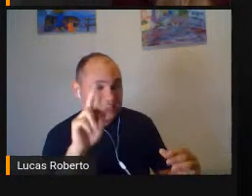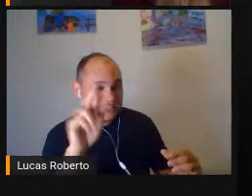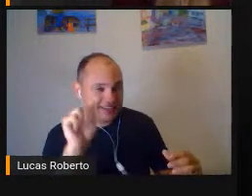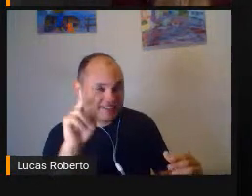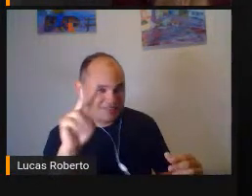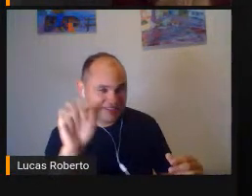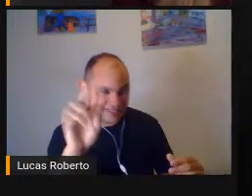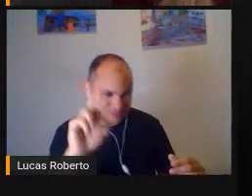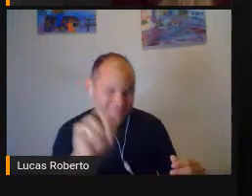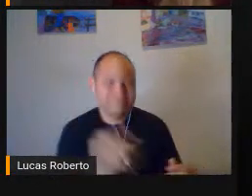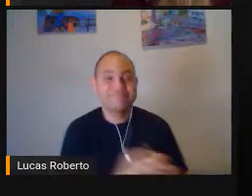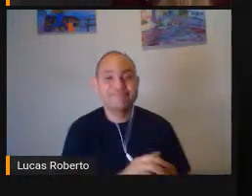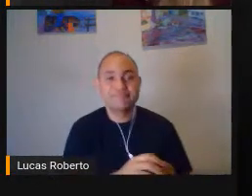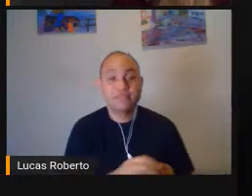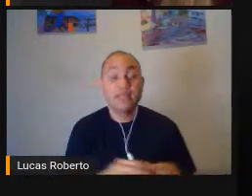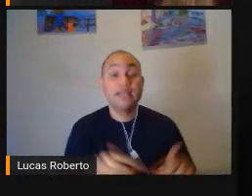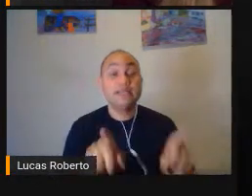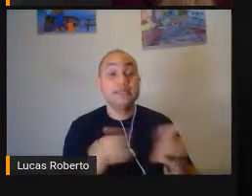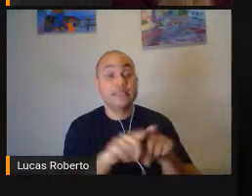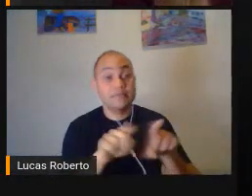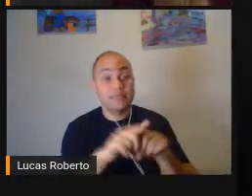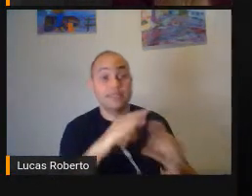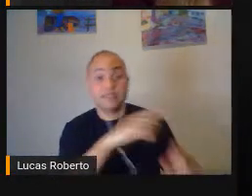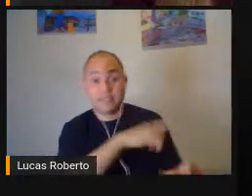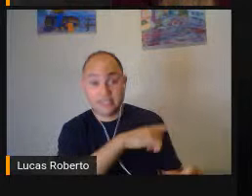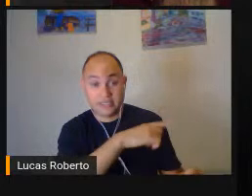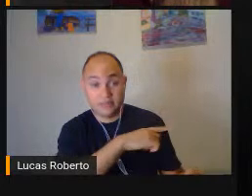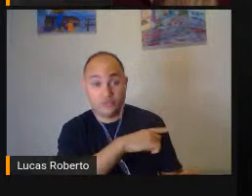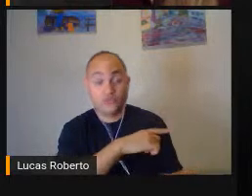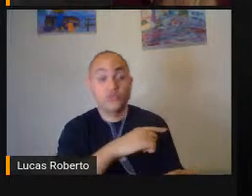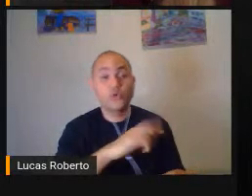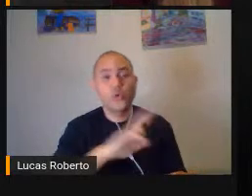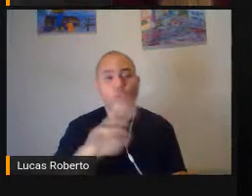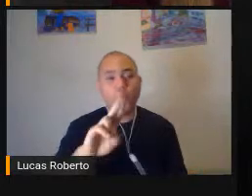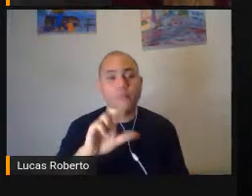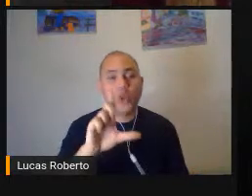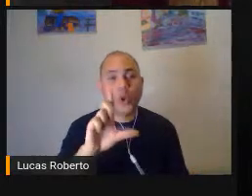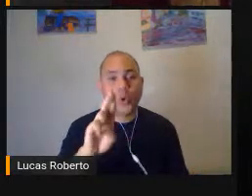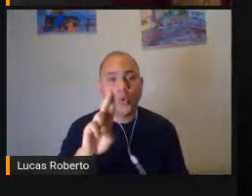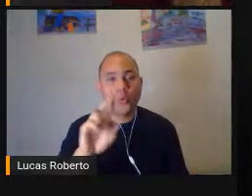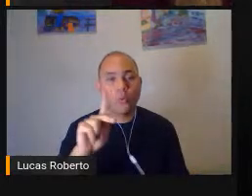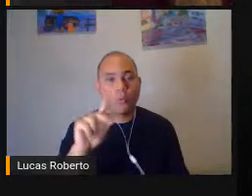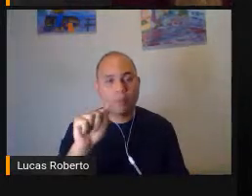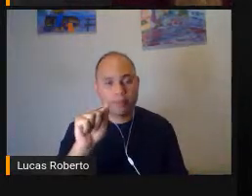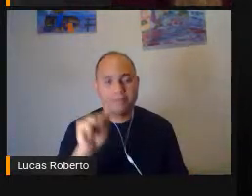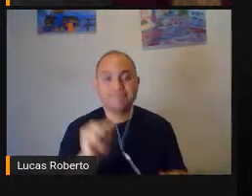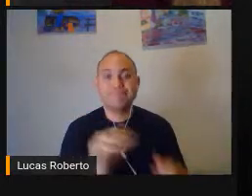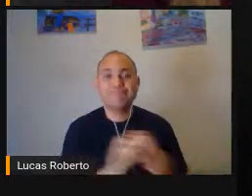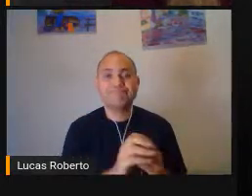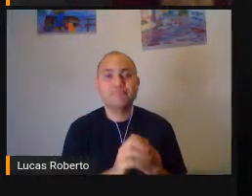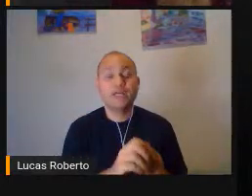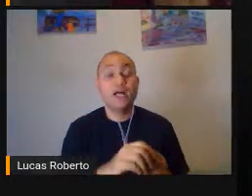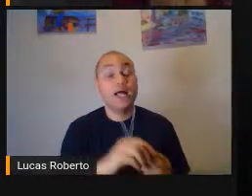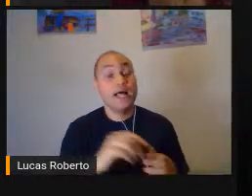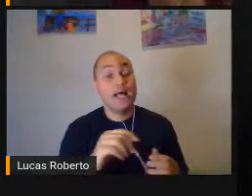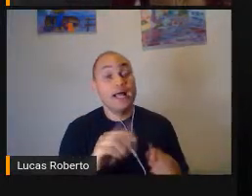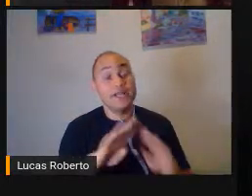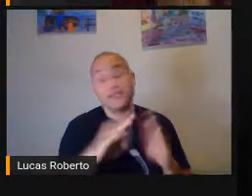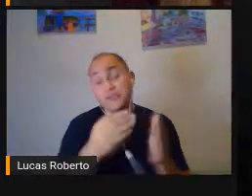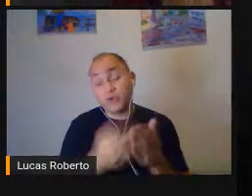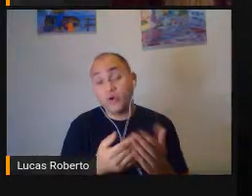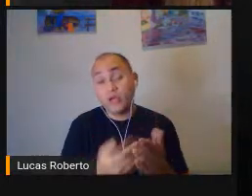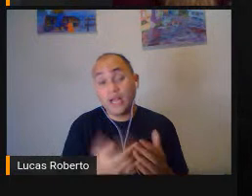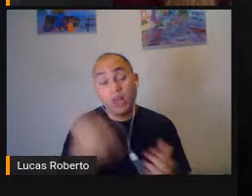Há também As lupas eletrônicas Manuais e eletrônicas A escola Geralmente Já dispõe De algumas O